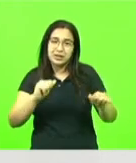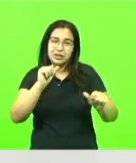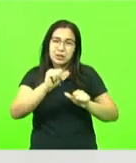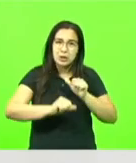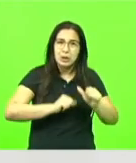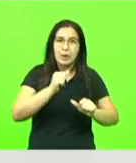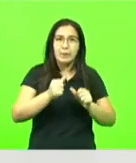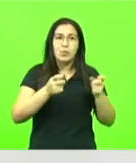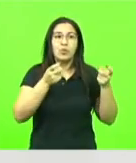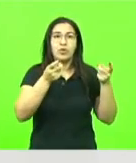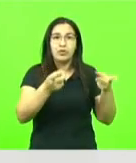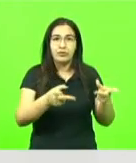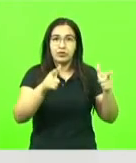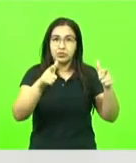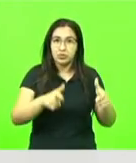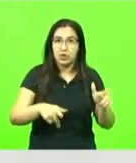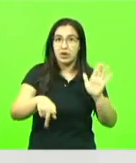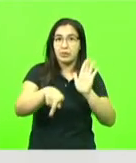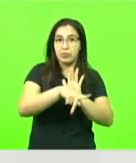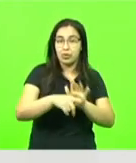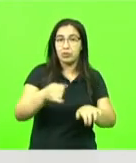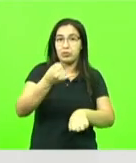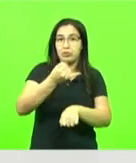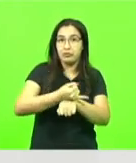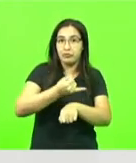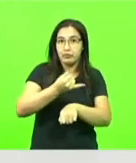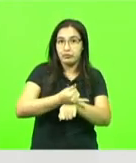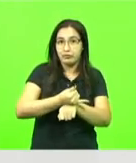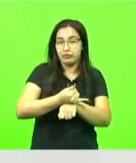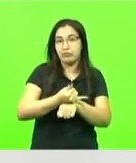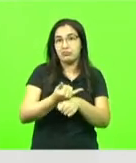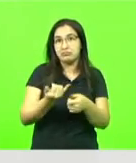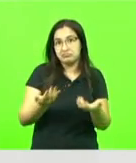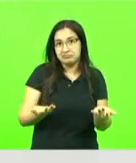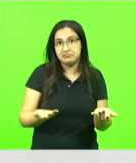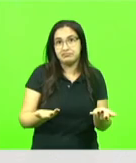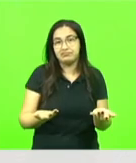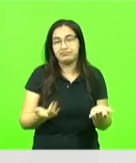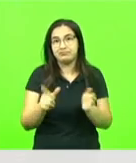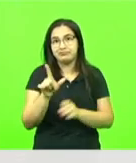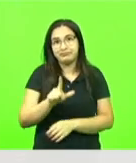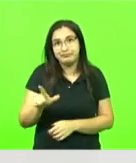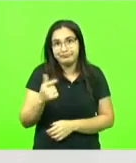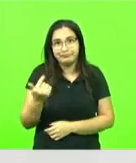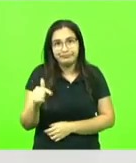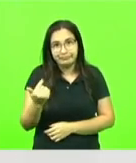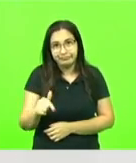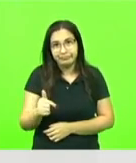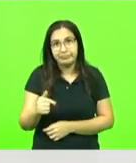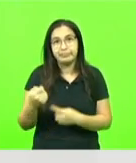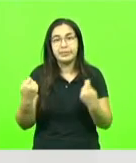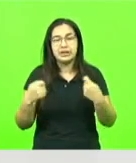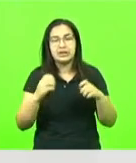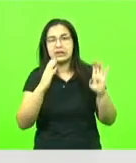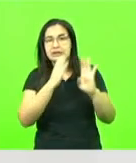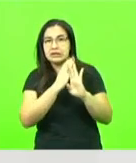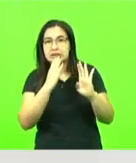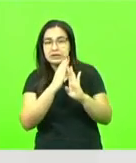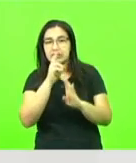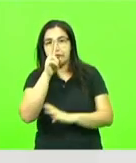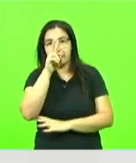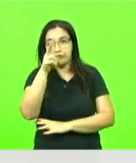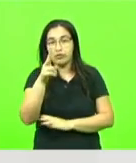metálico. Se isso não acontecer, isso fica fora de lógica. Então, também cabe ser uma fiscalização muito forte do